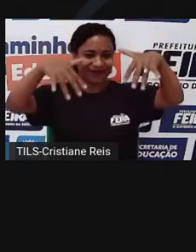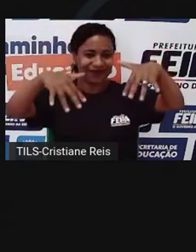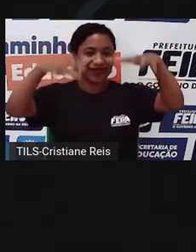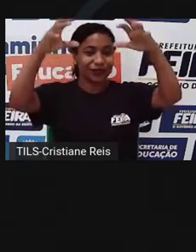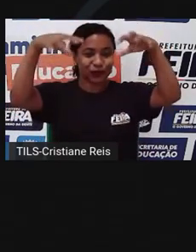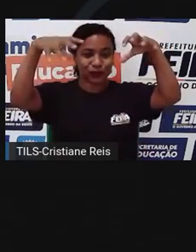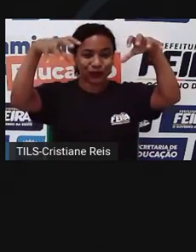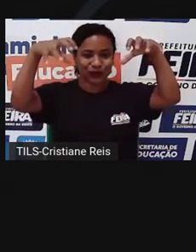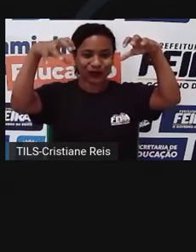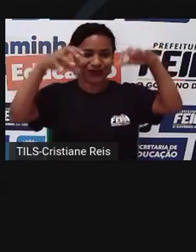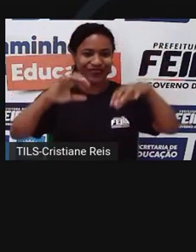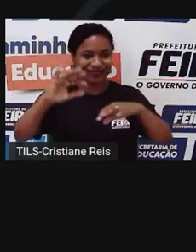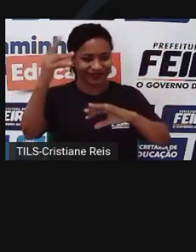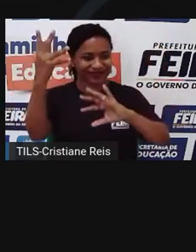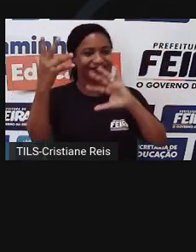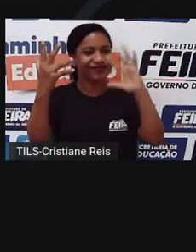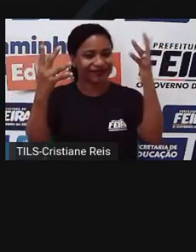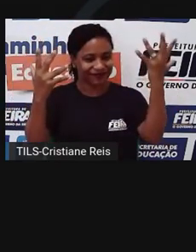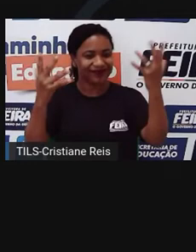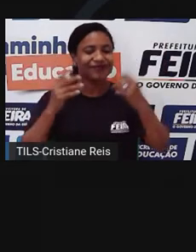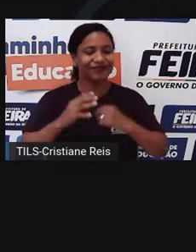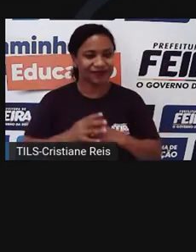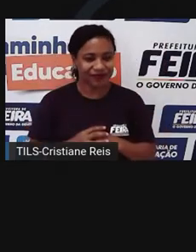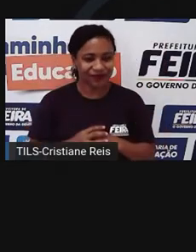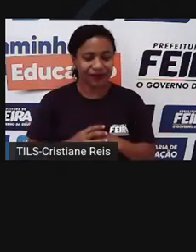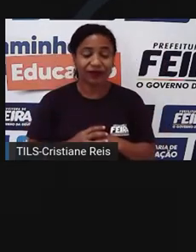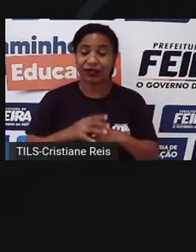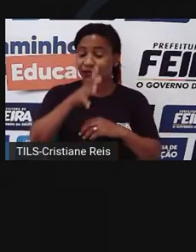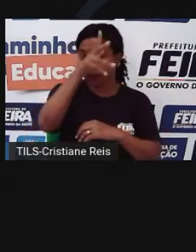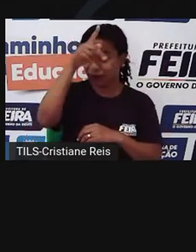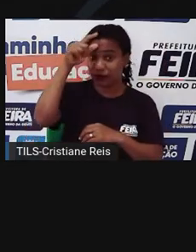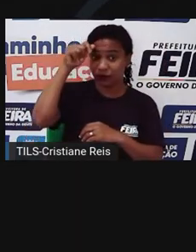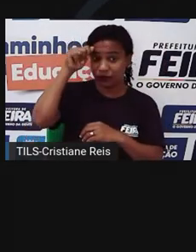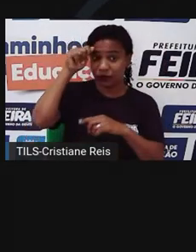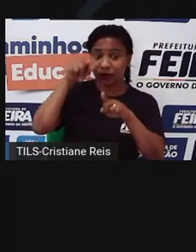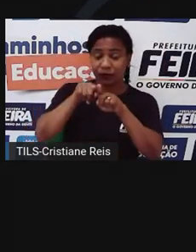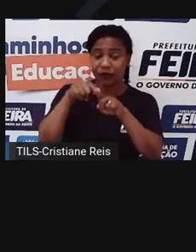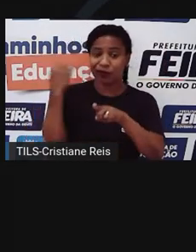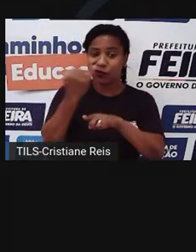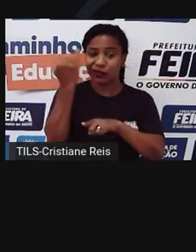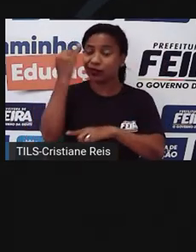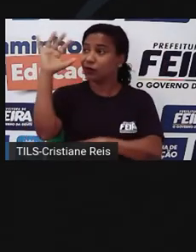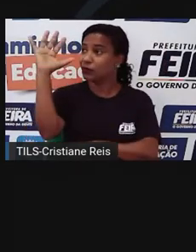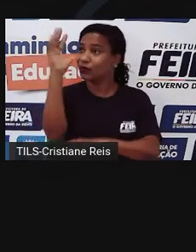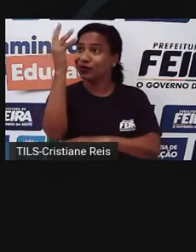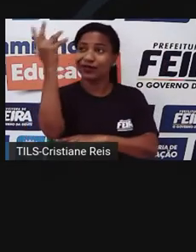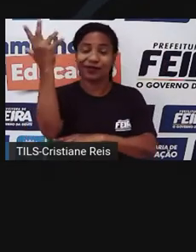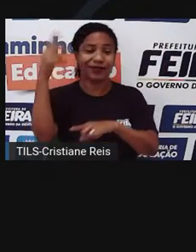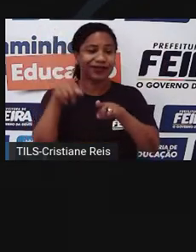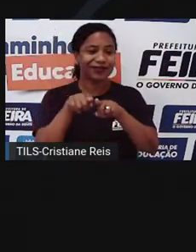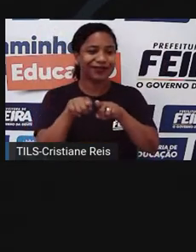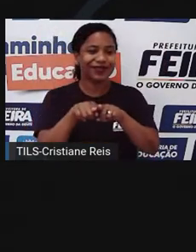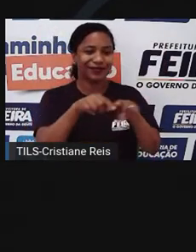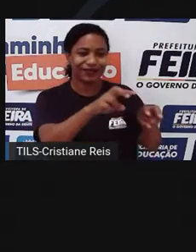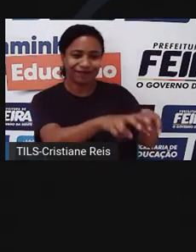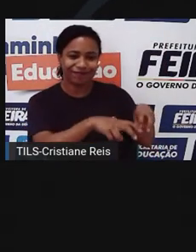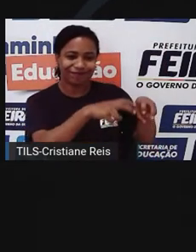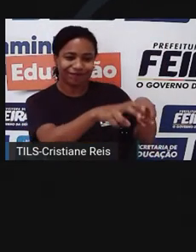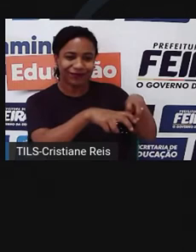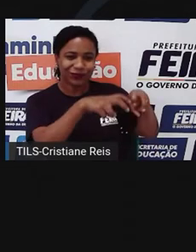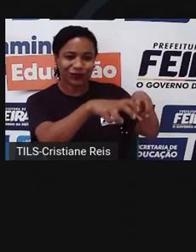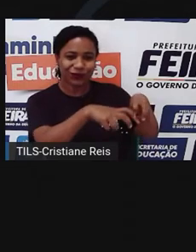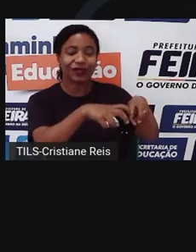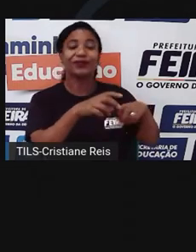A Amazônia influencia o clima e a agricultura, até do sudeste e sul do país. As